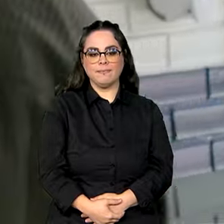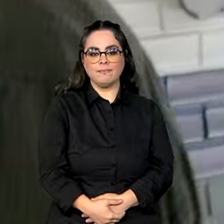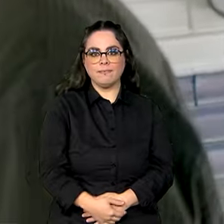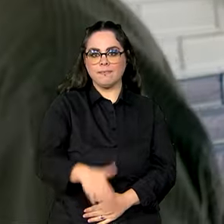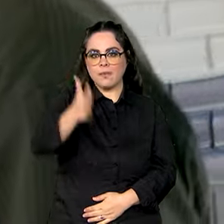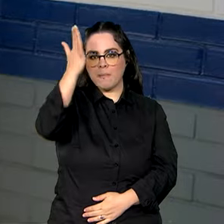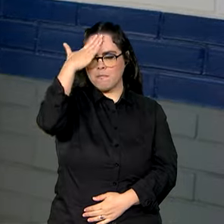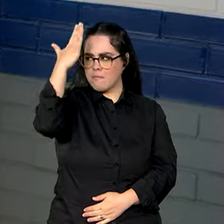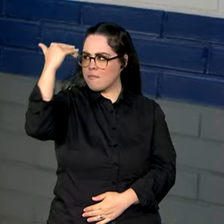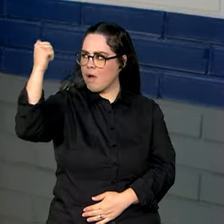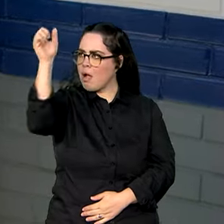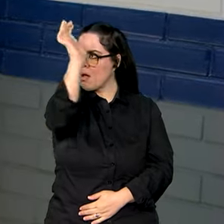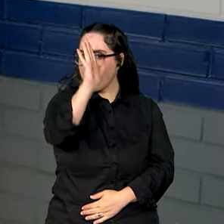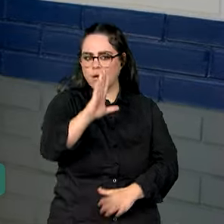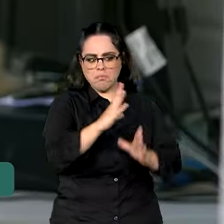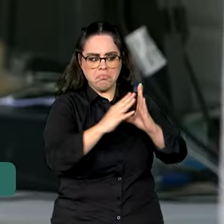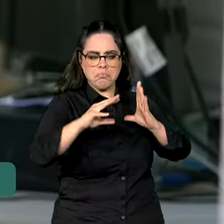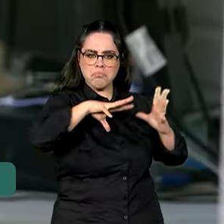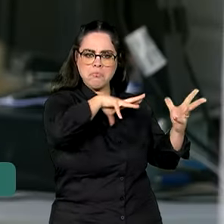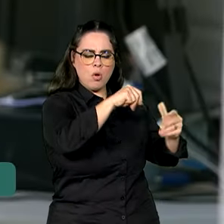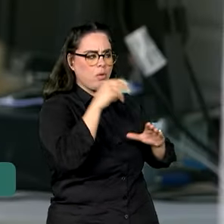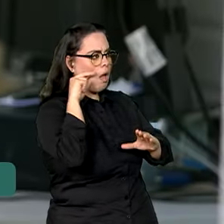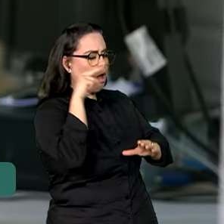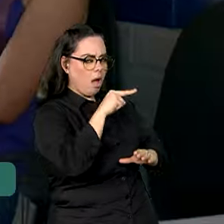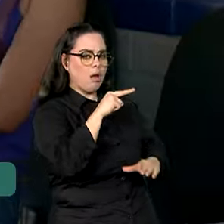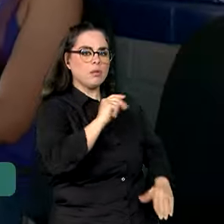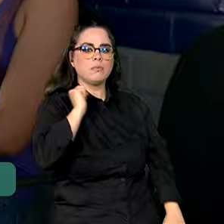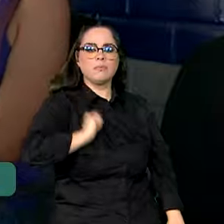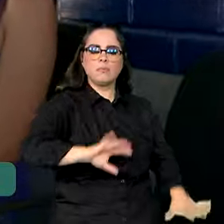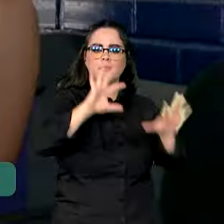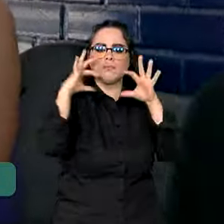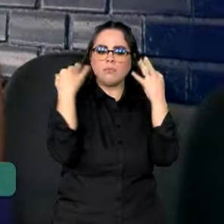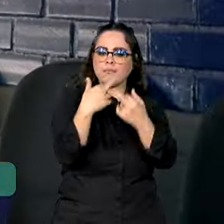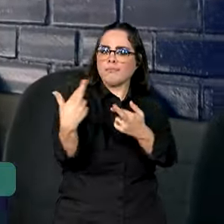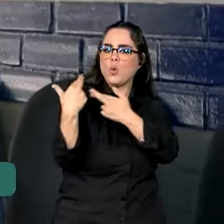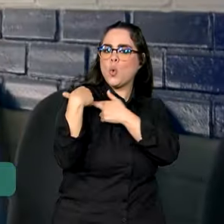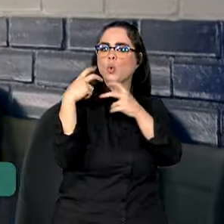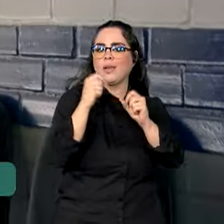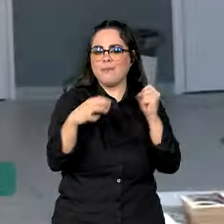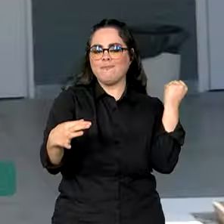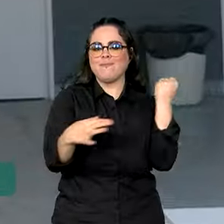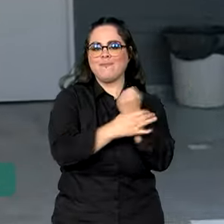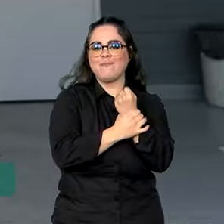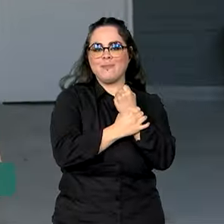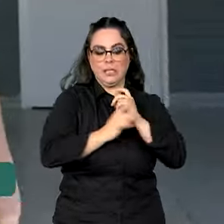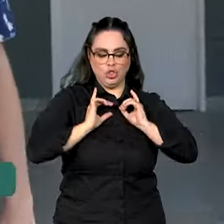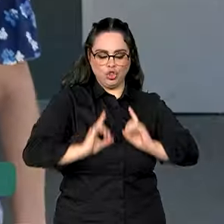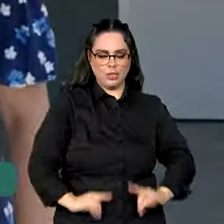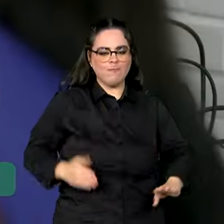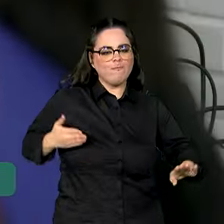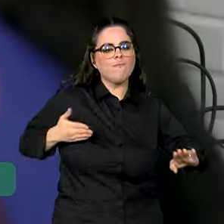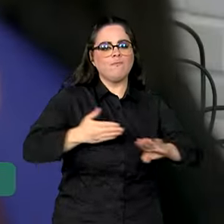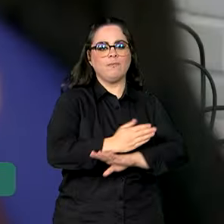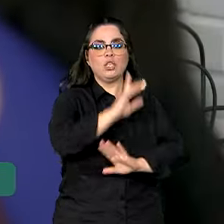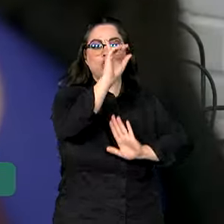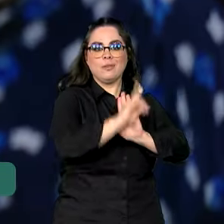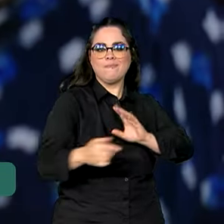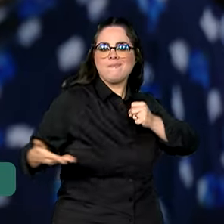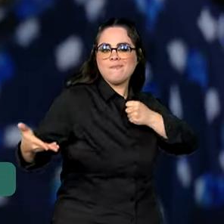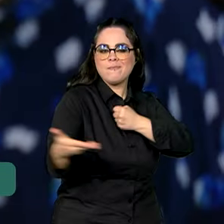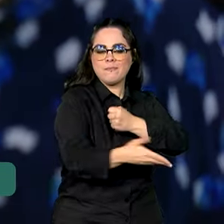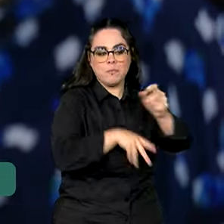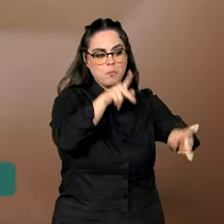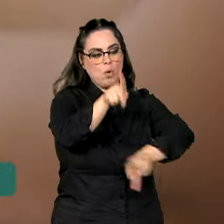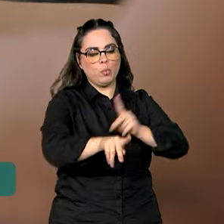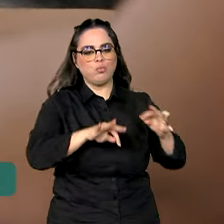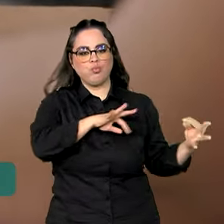Sucesso no Brasil e modelo para o mundo, o Bolsa Família é responsável por garantir dignidade e acesso a direitos básicos da